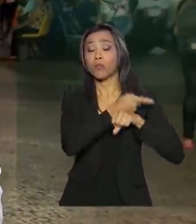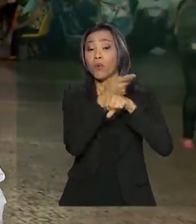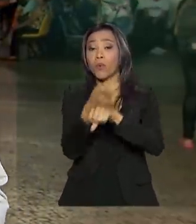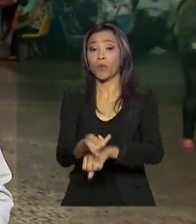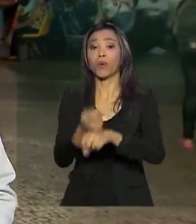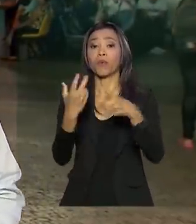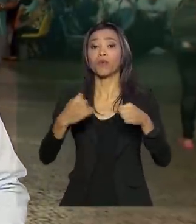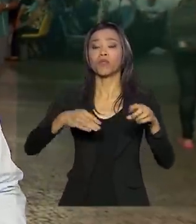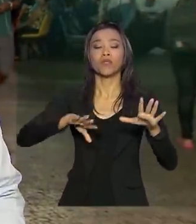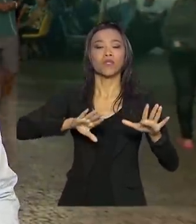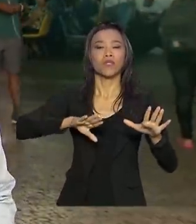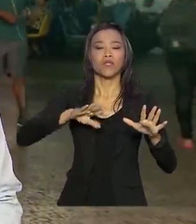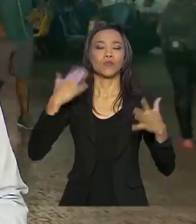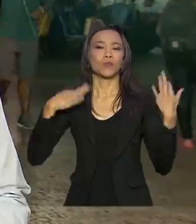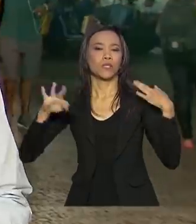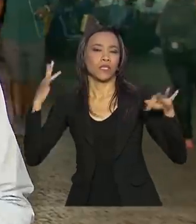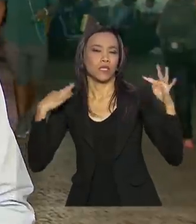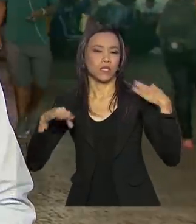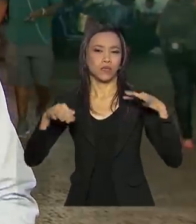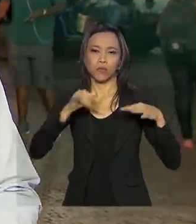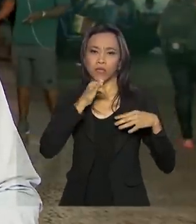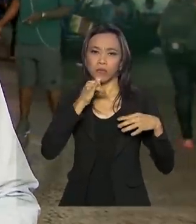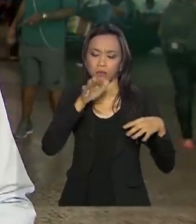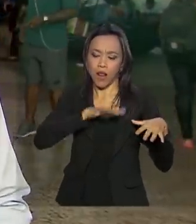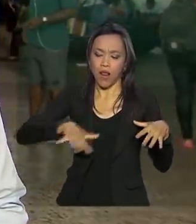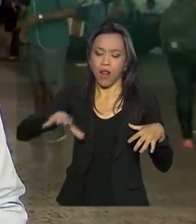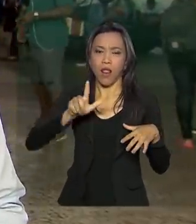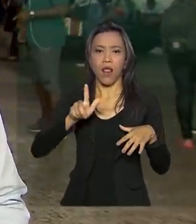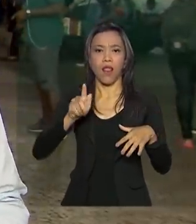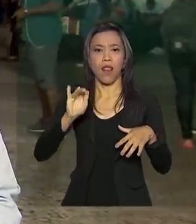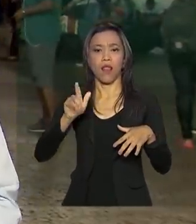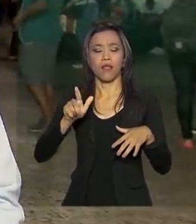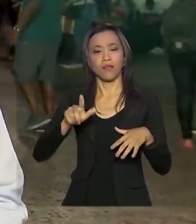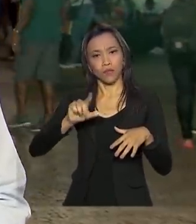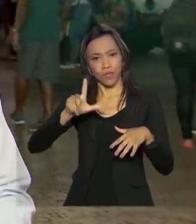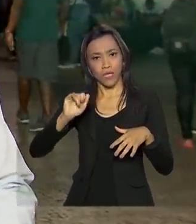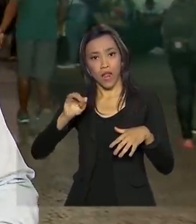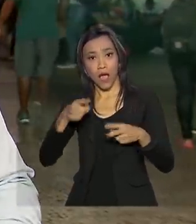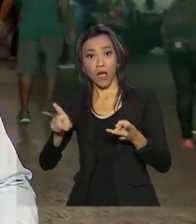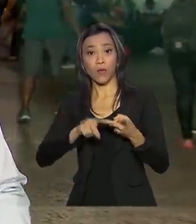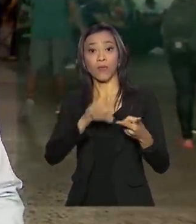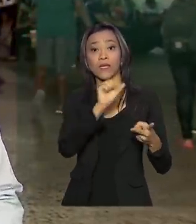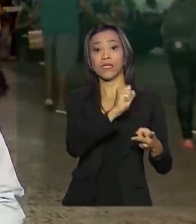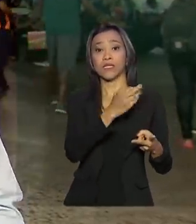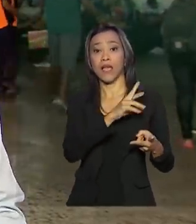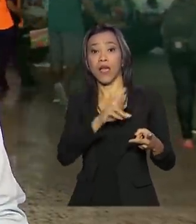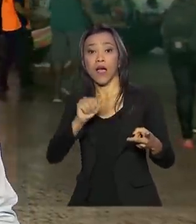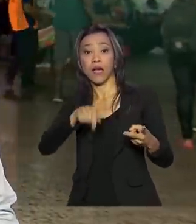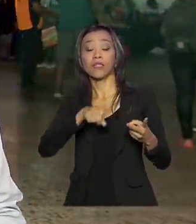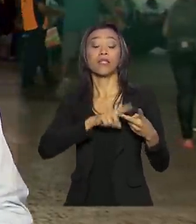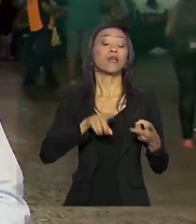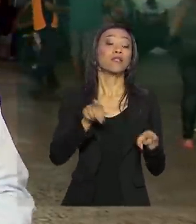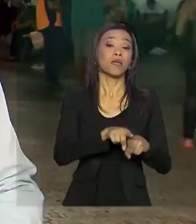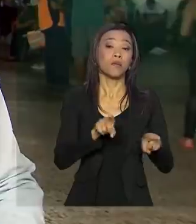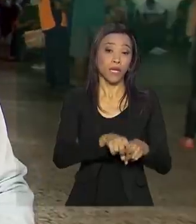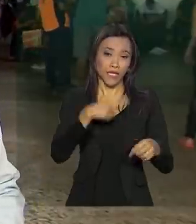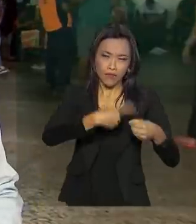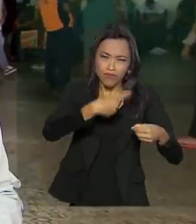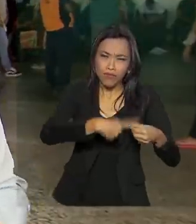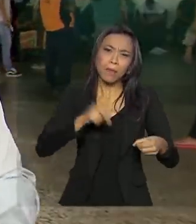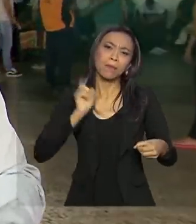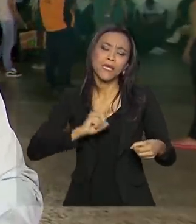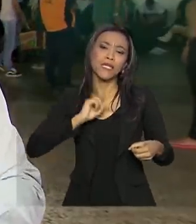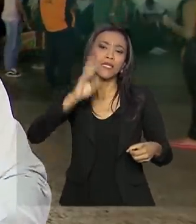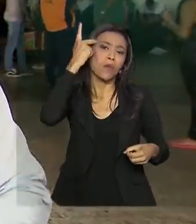turísticas do Estado, entre elas a região dos lagos e a região serrana, além das cidades do interior de Minas e São Paulo. Não custa